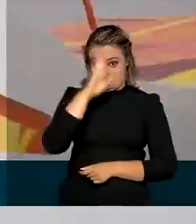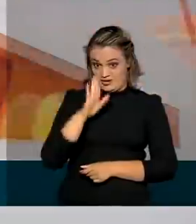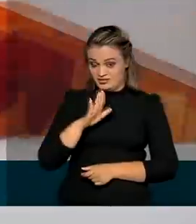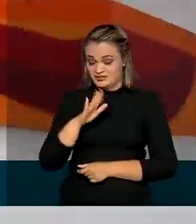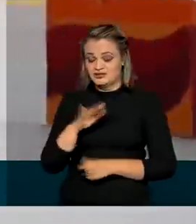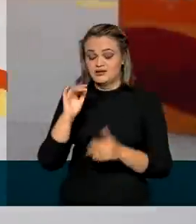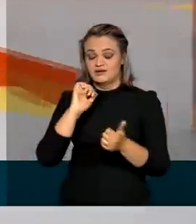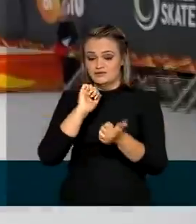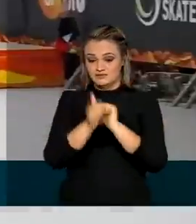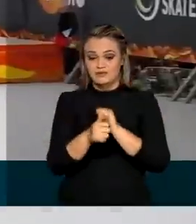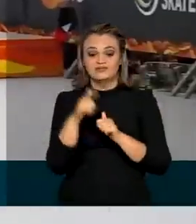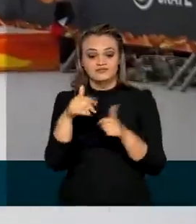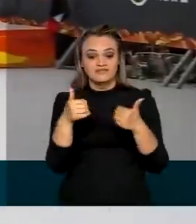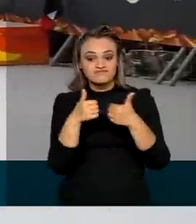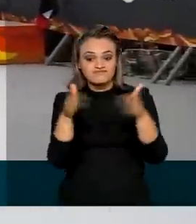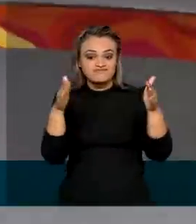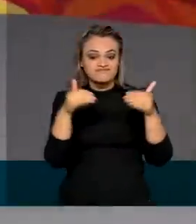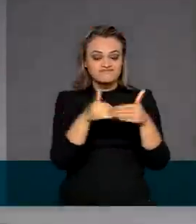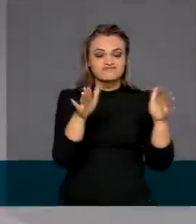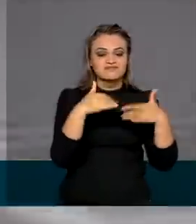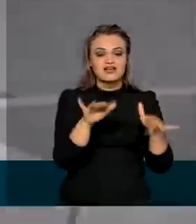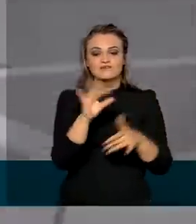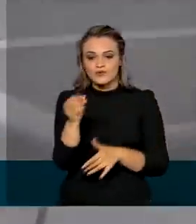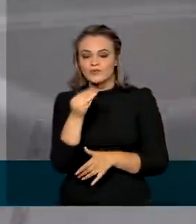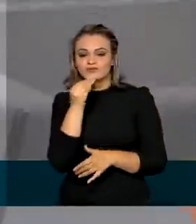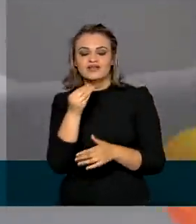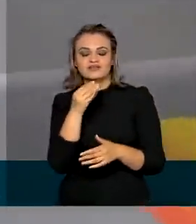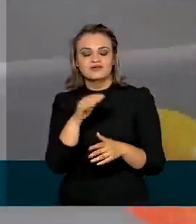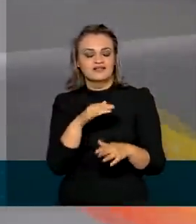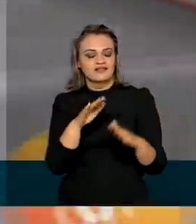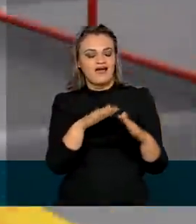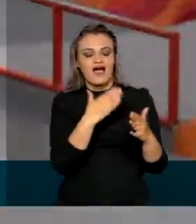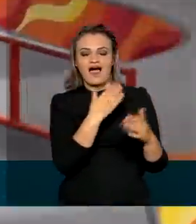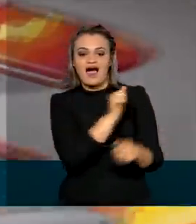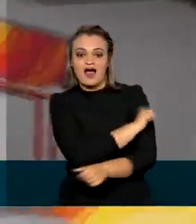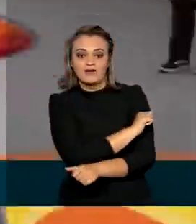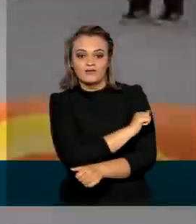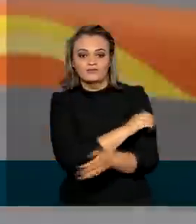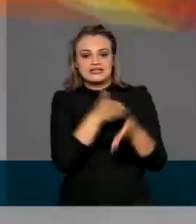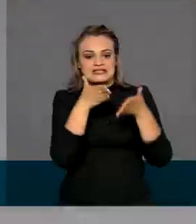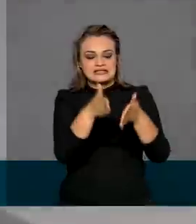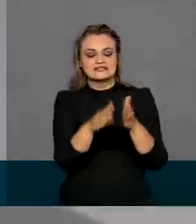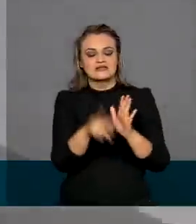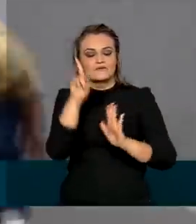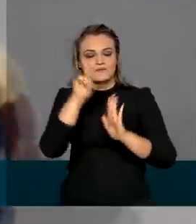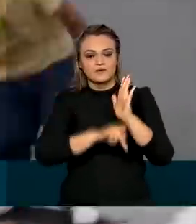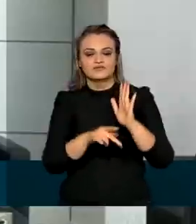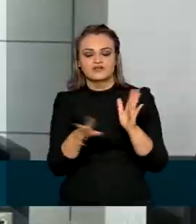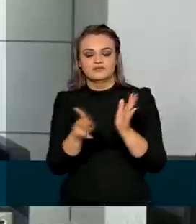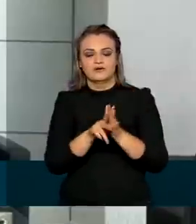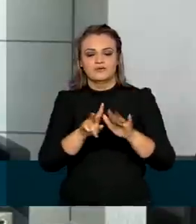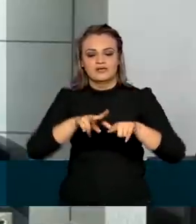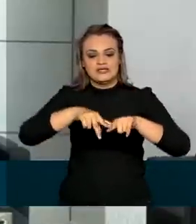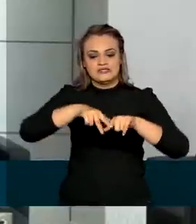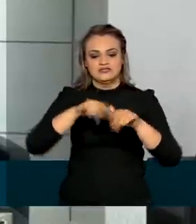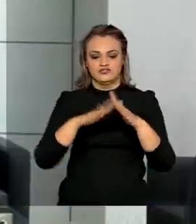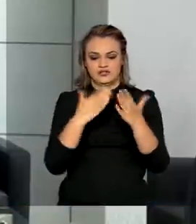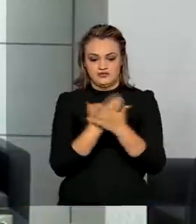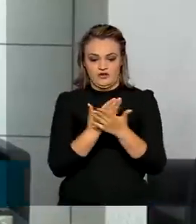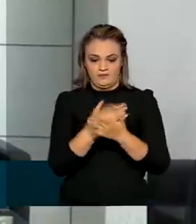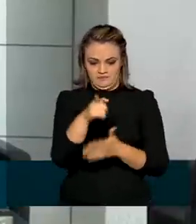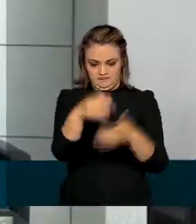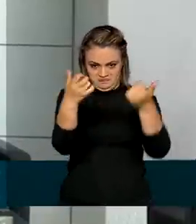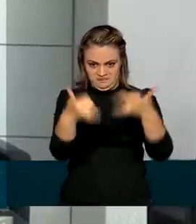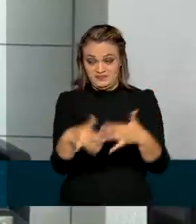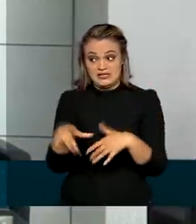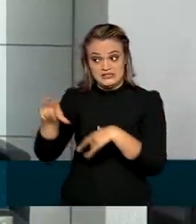o esporte vai abrir portas para muitos estudantes por meio do projeto Skate na Escola. São pistas que já foram